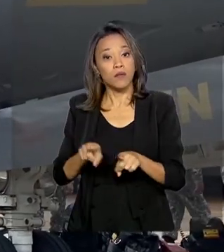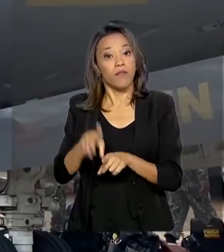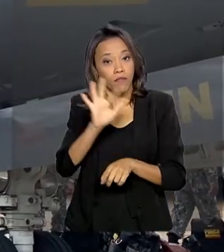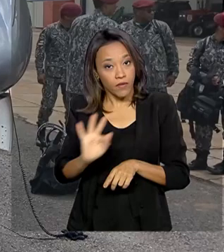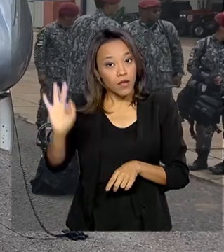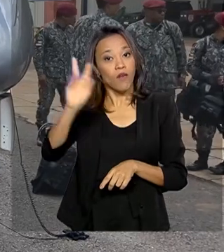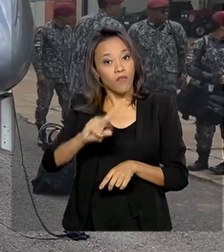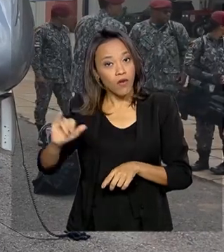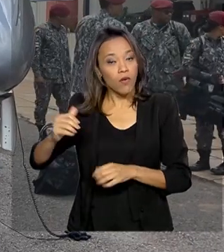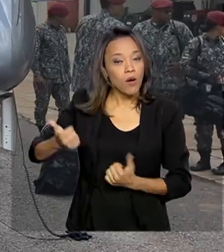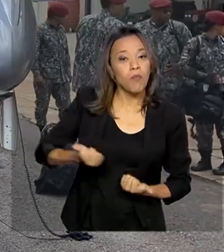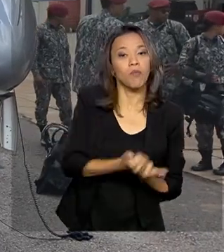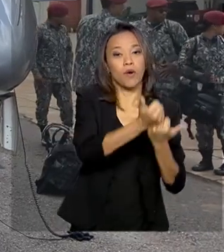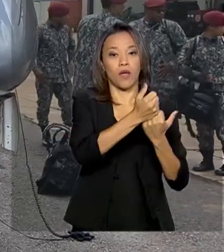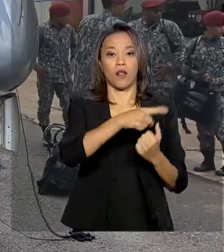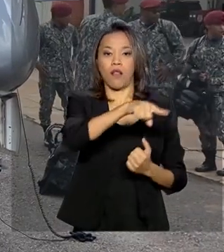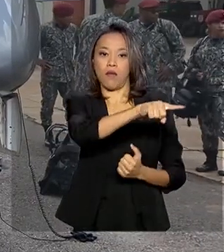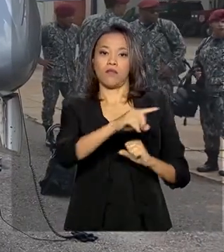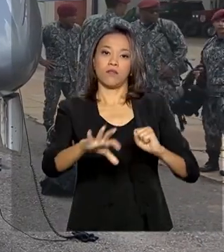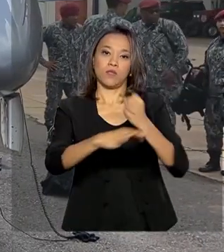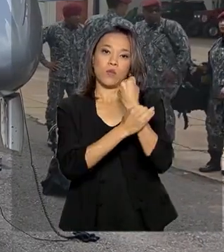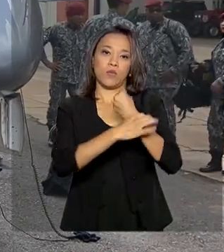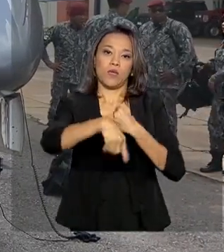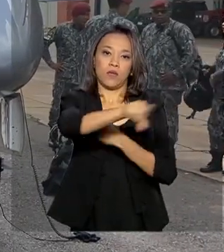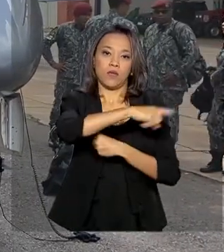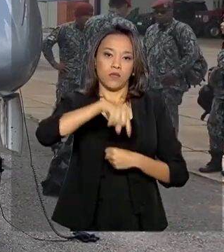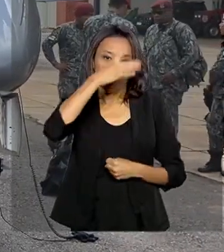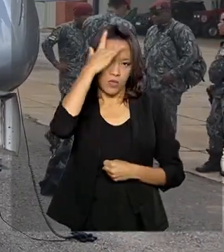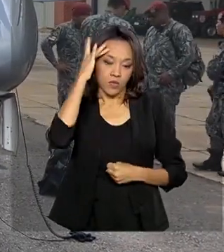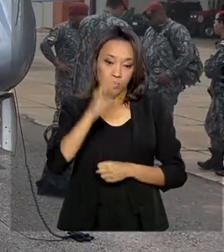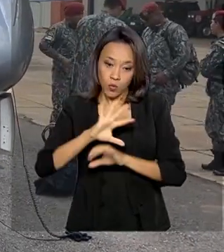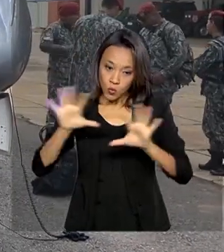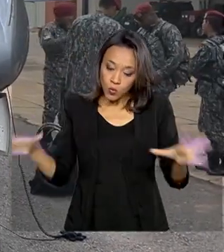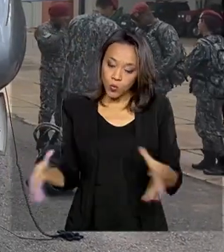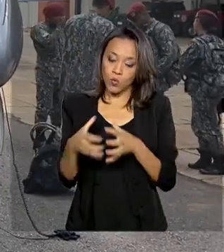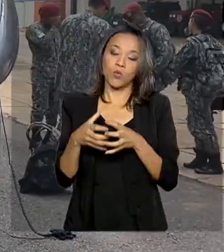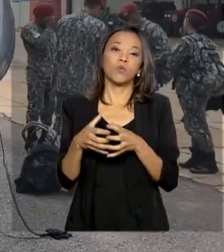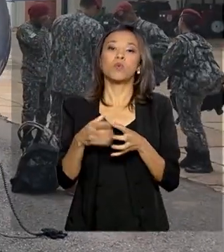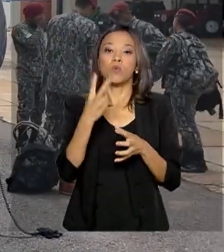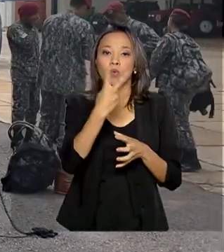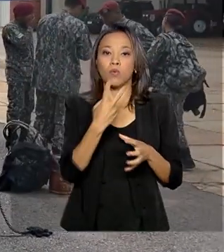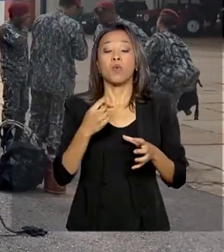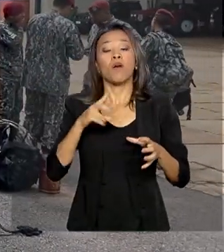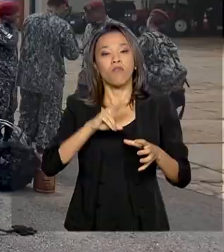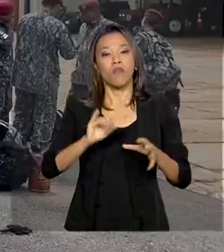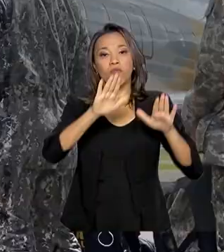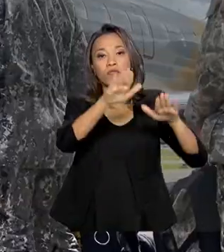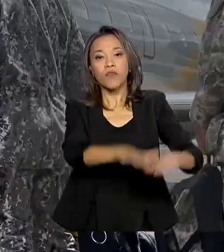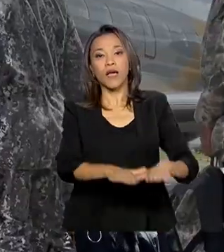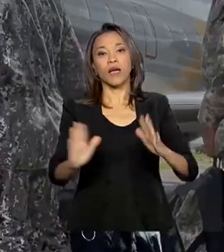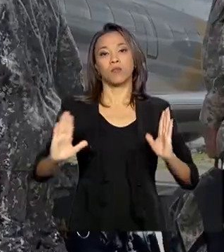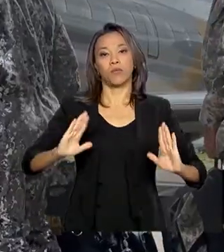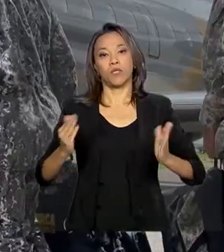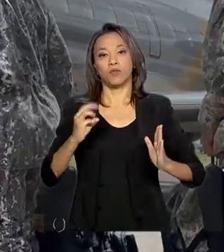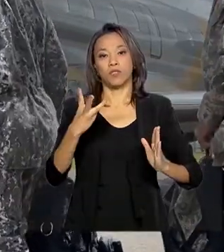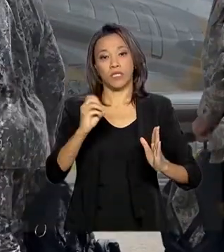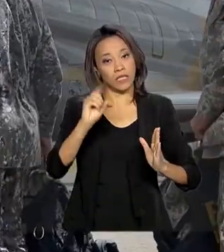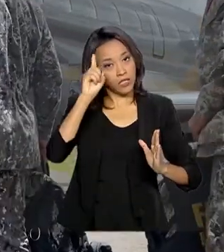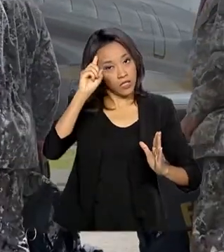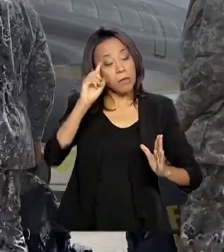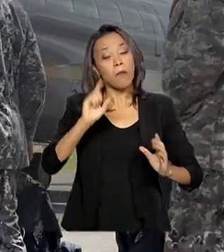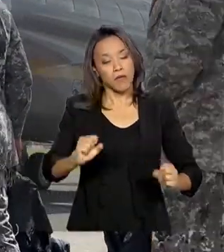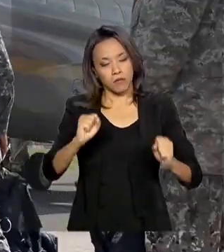vão ajudar na segurança da população. Os integrantes da Força Nacional vão atuar no Ceará por 30 dias, mas a data pode ser